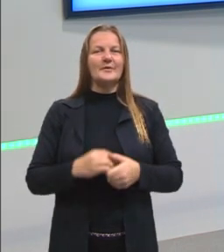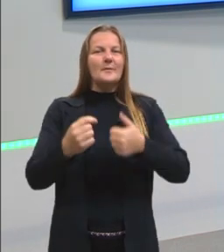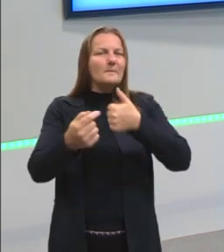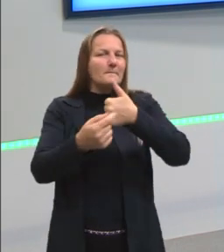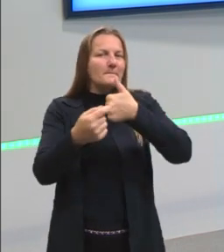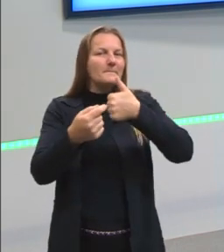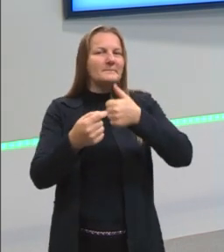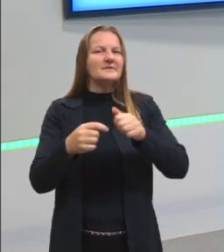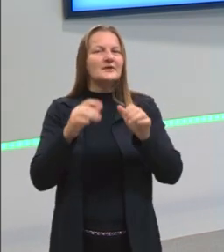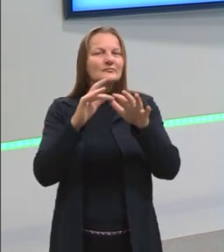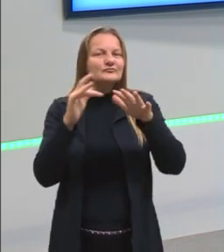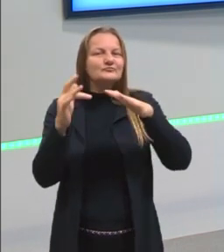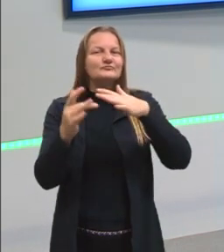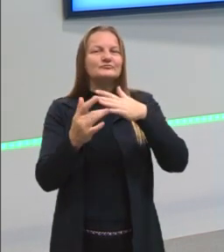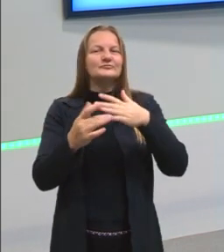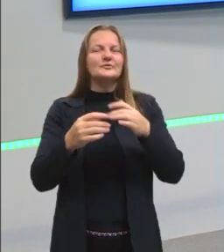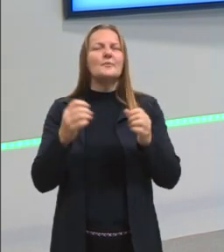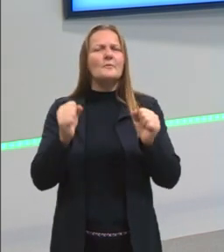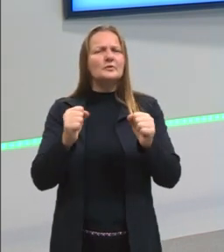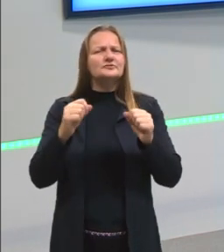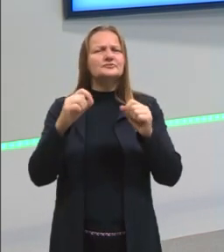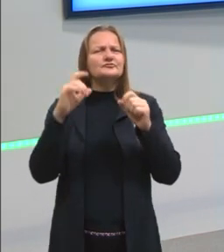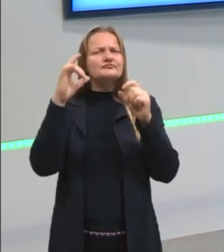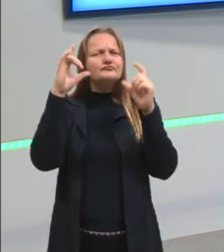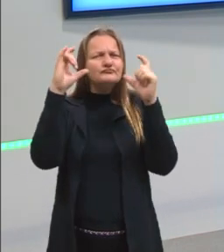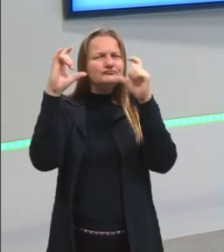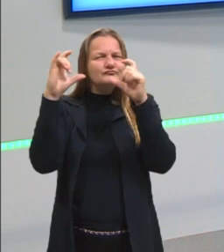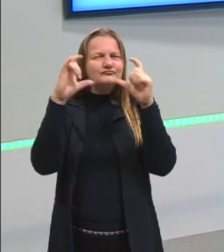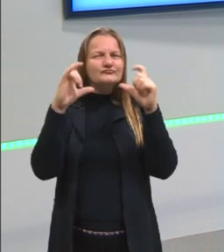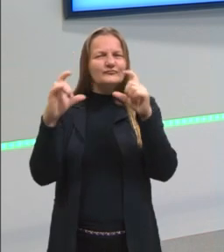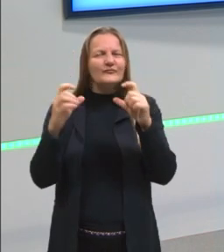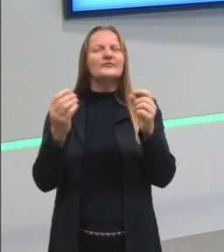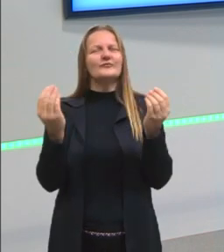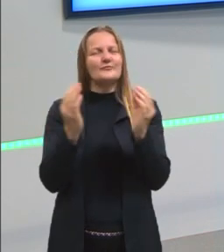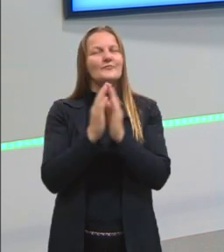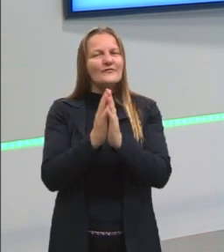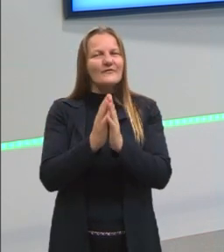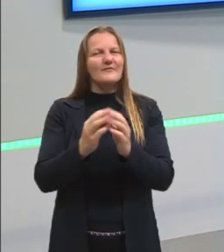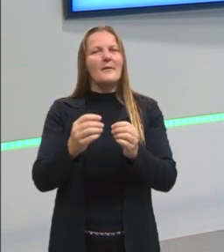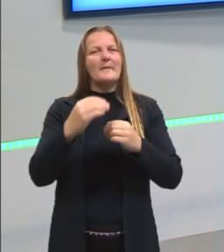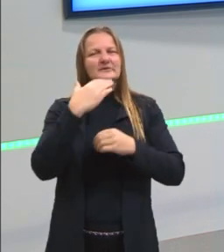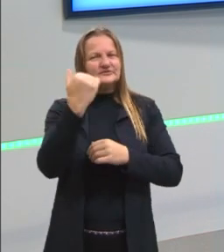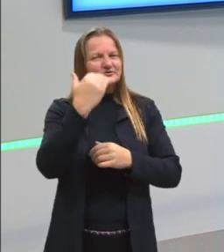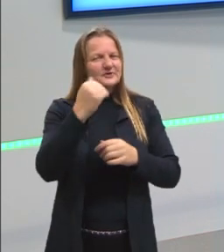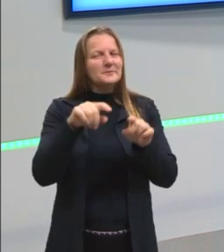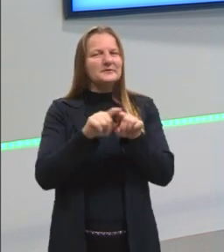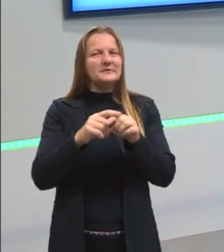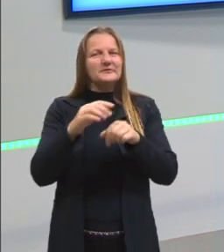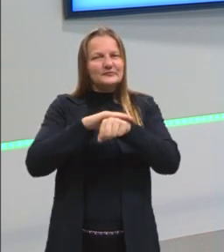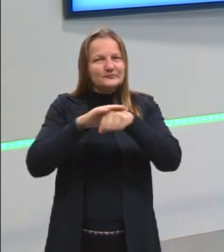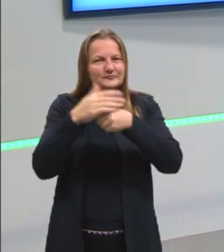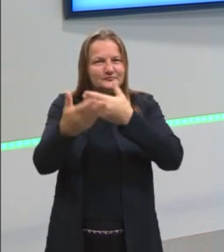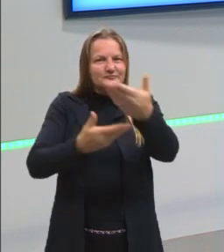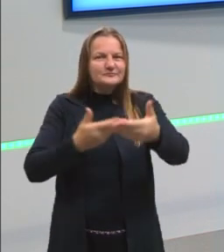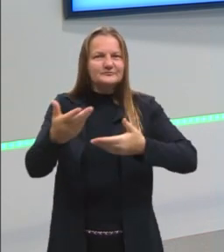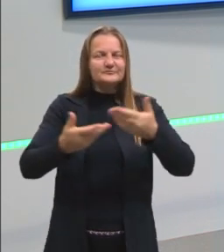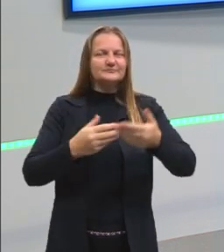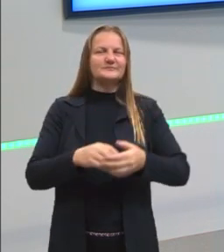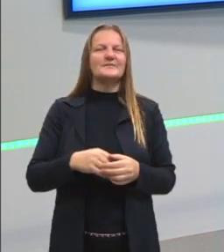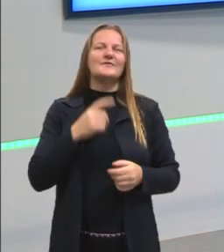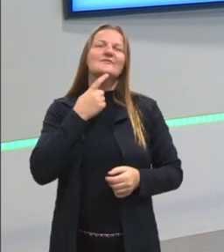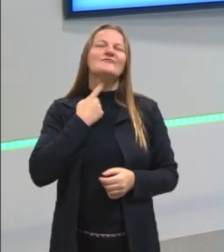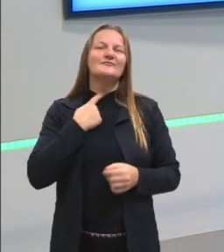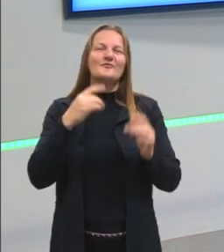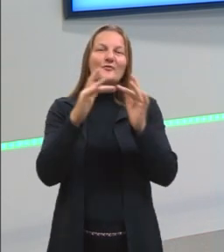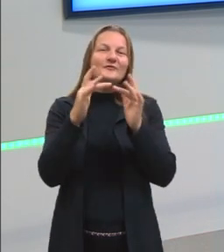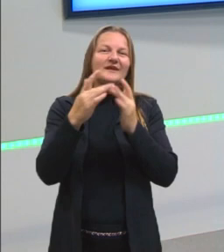redes sociais, postem stories, conversem com a gente, chama lá no direct, que a gente vai gostar de receber